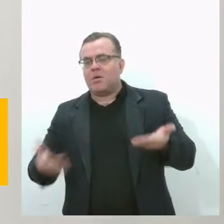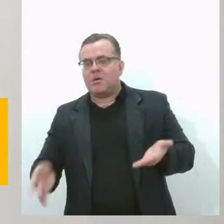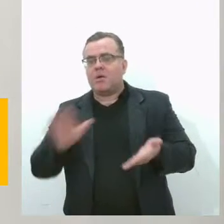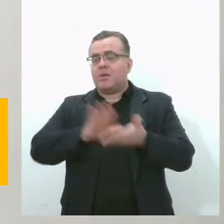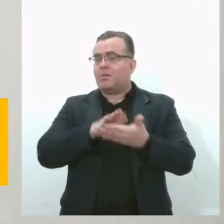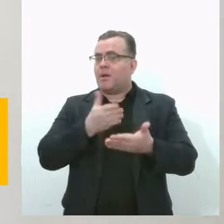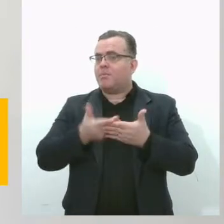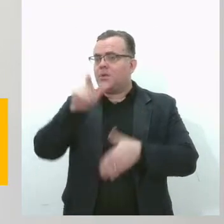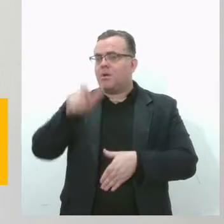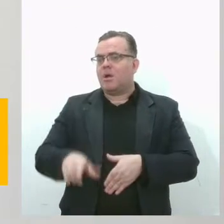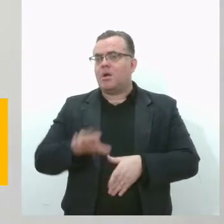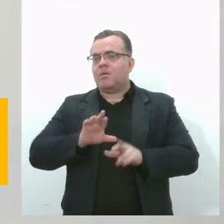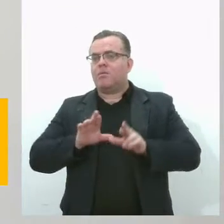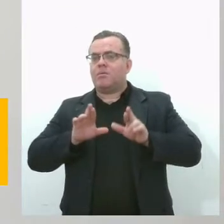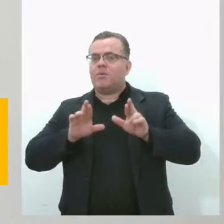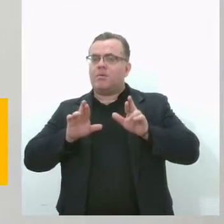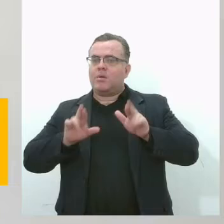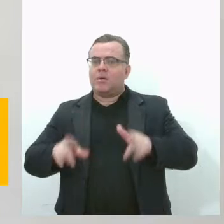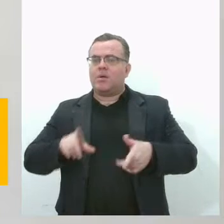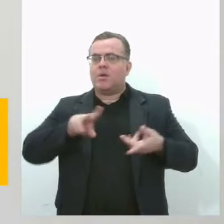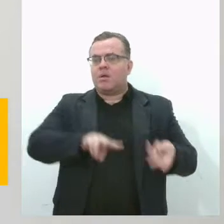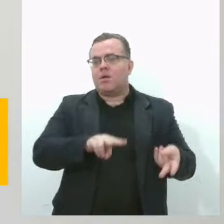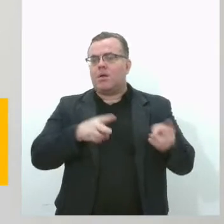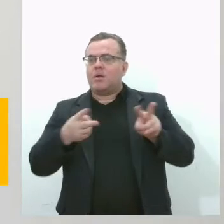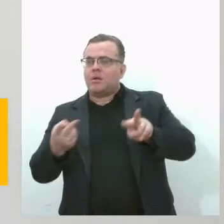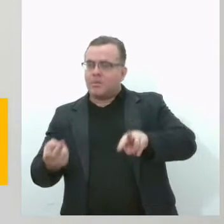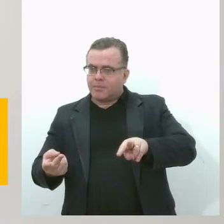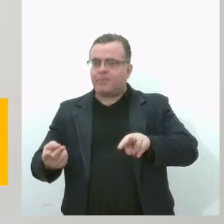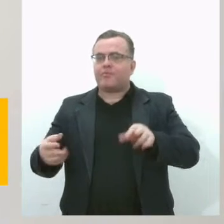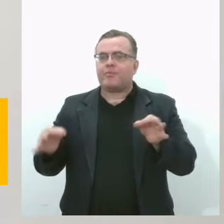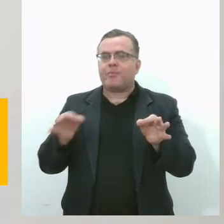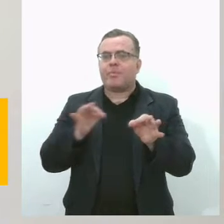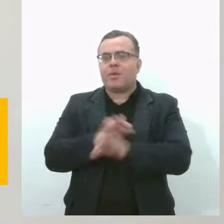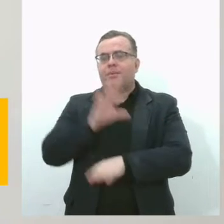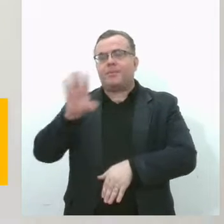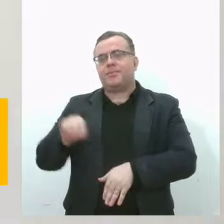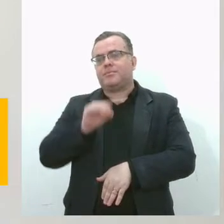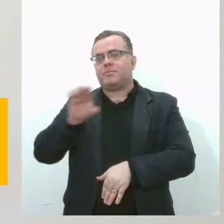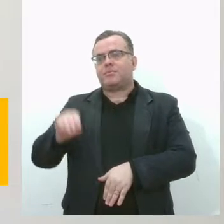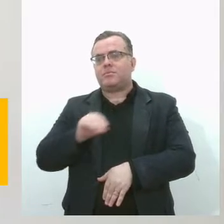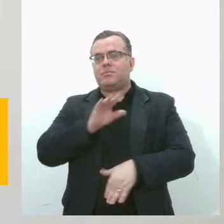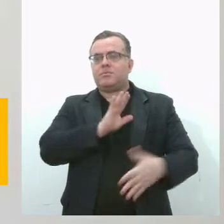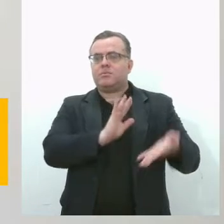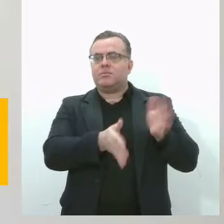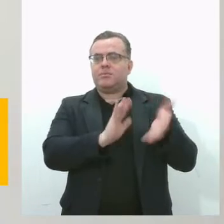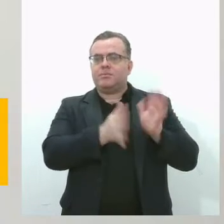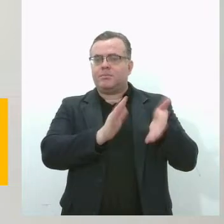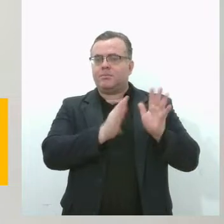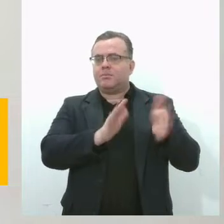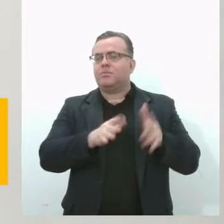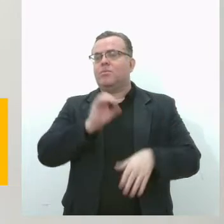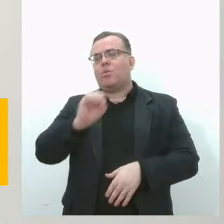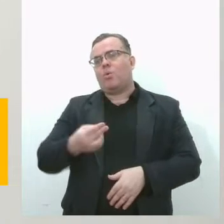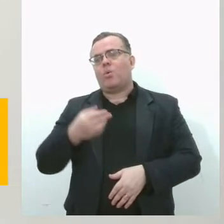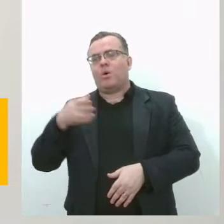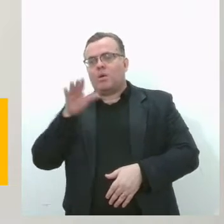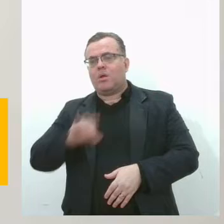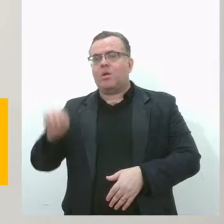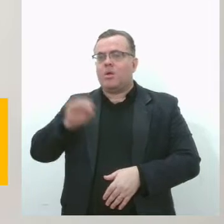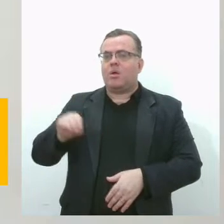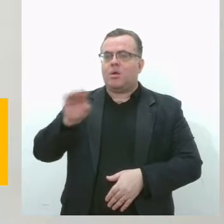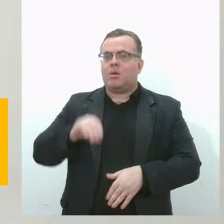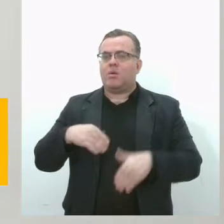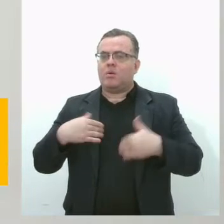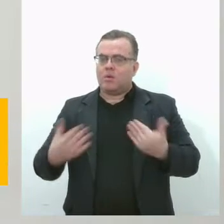Libras, ele, o papel dele está envolvido na língua sinalizada, falada, ou seja,